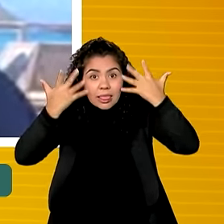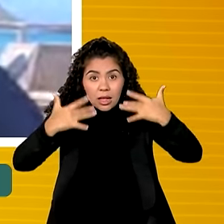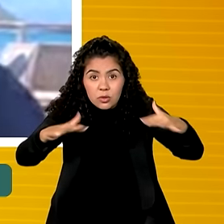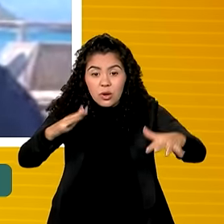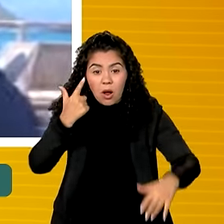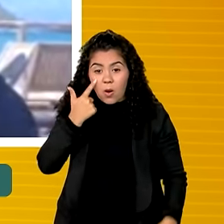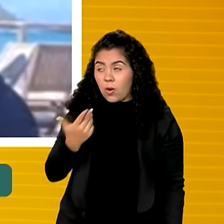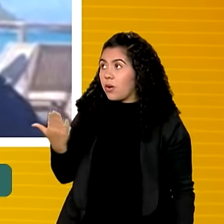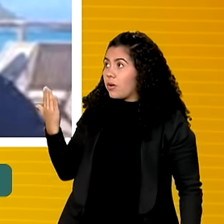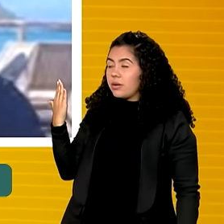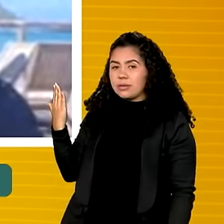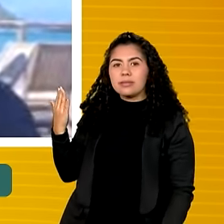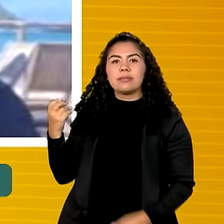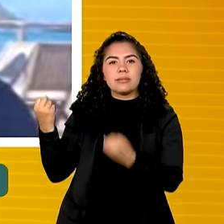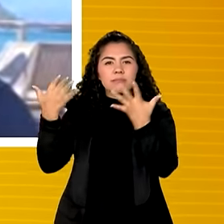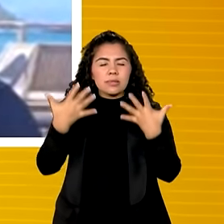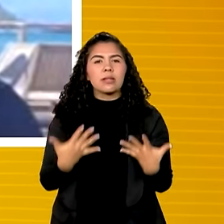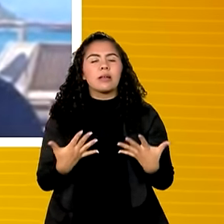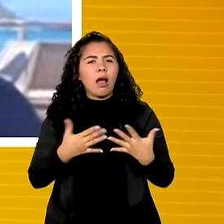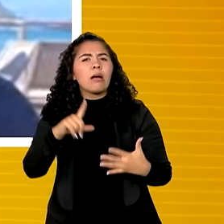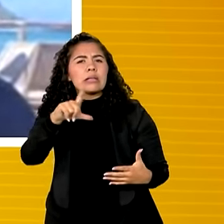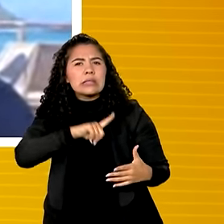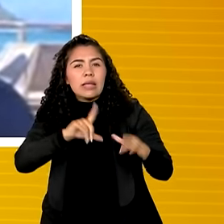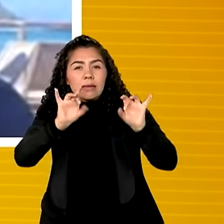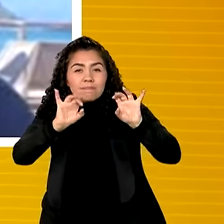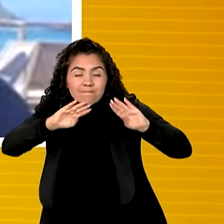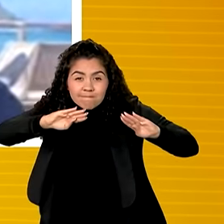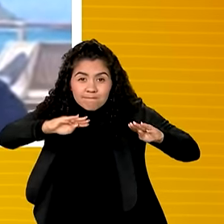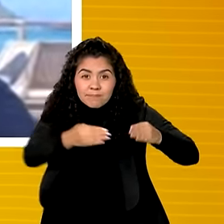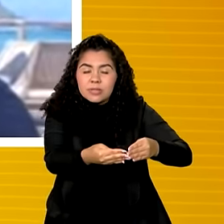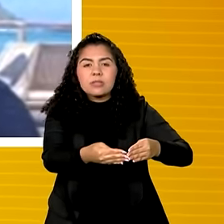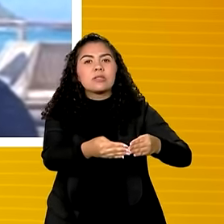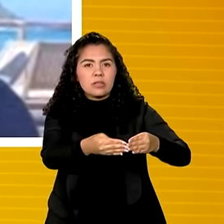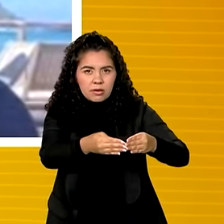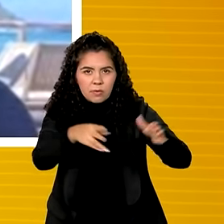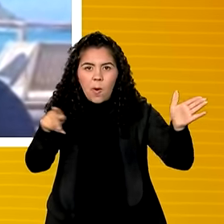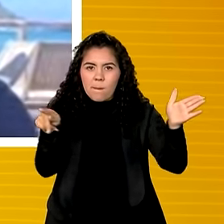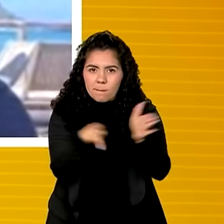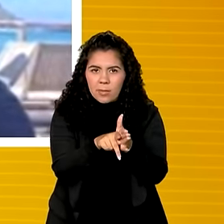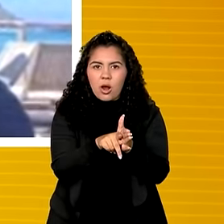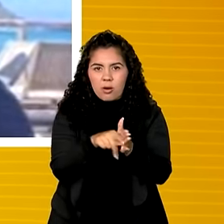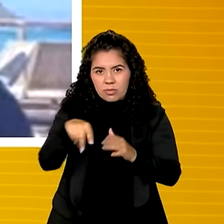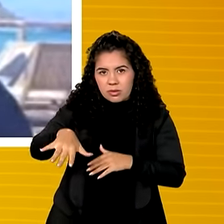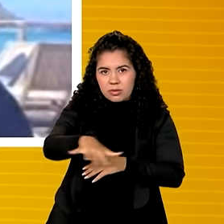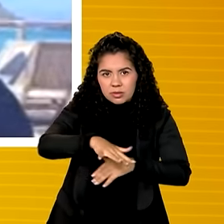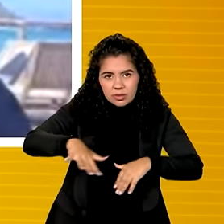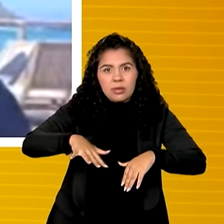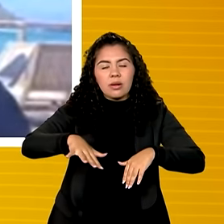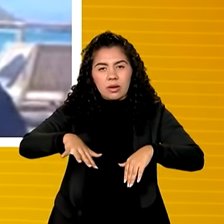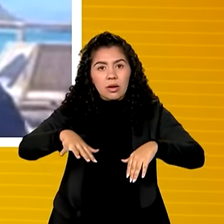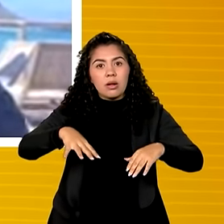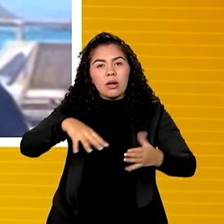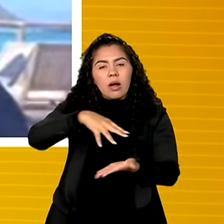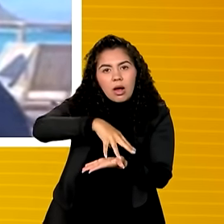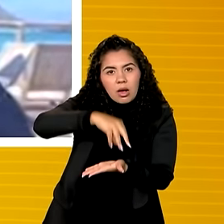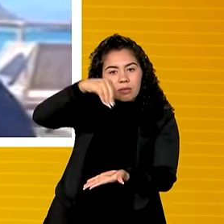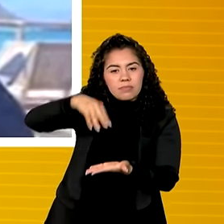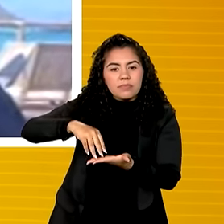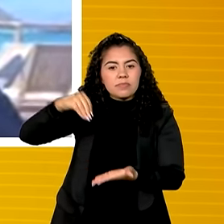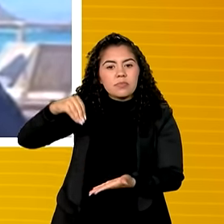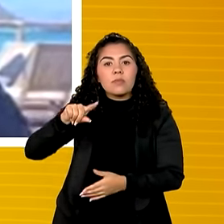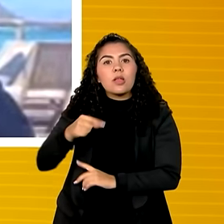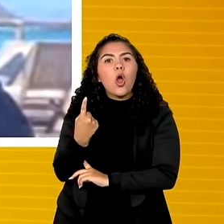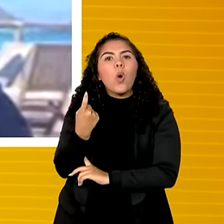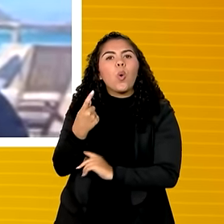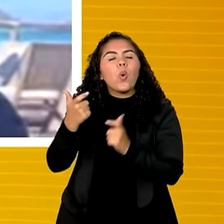Noronha possui uma especificidade muito grande dentro do território nacional, por ser um dos únicos lugares